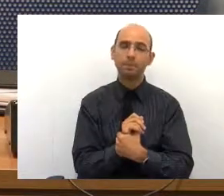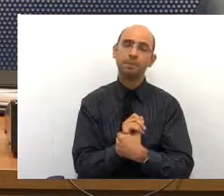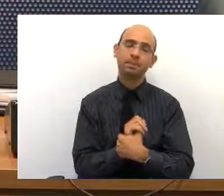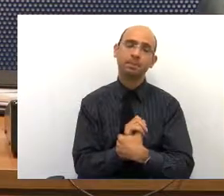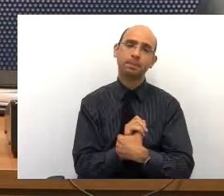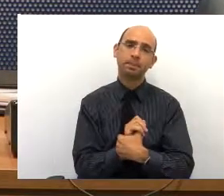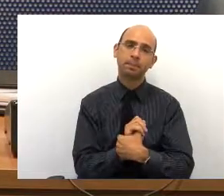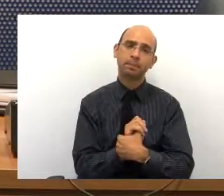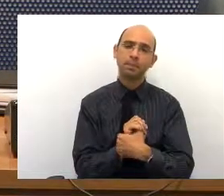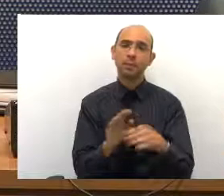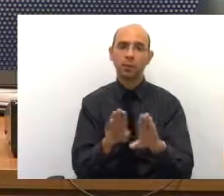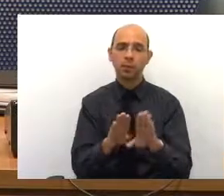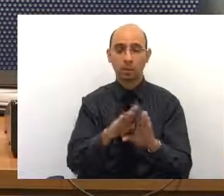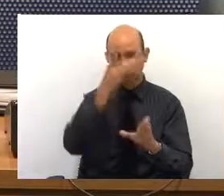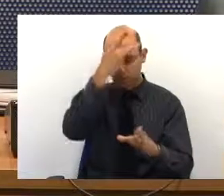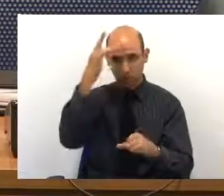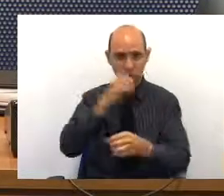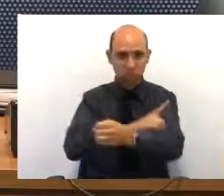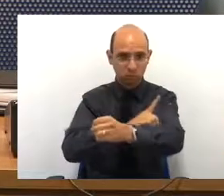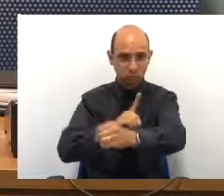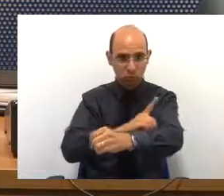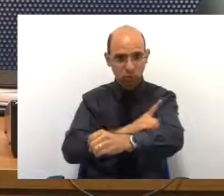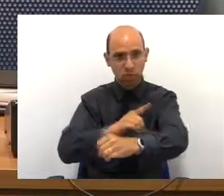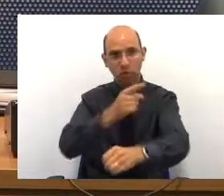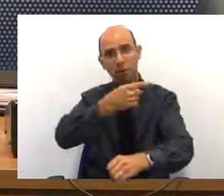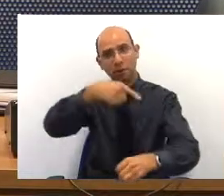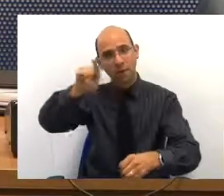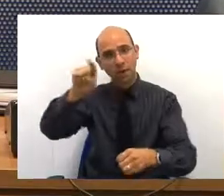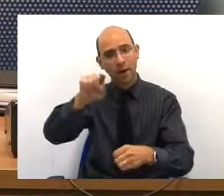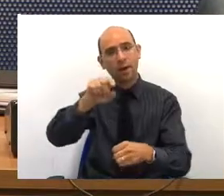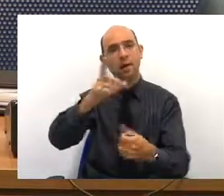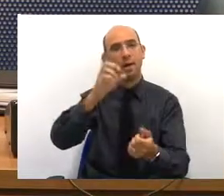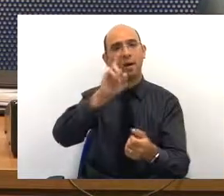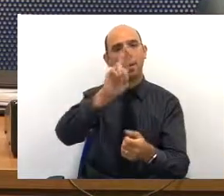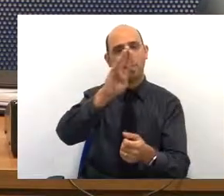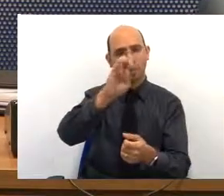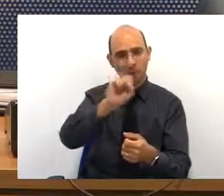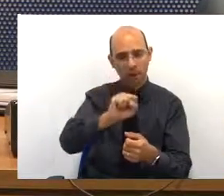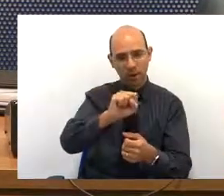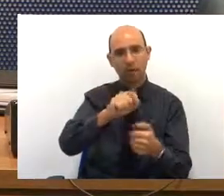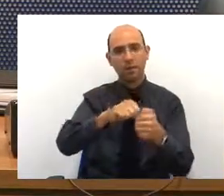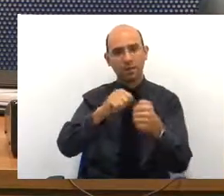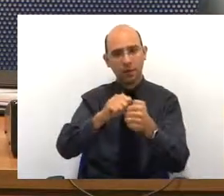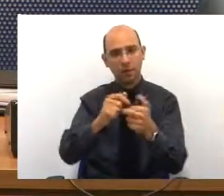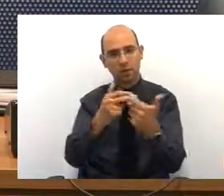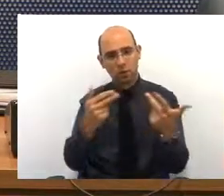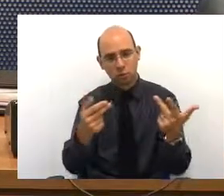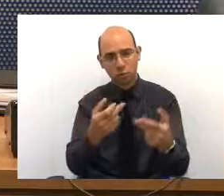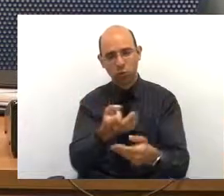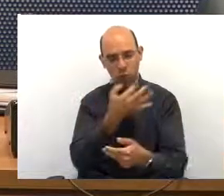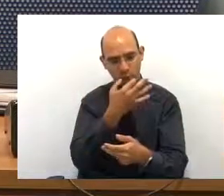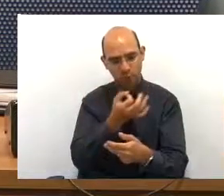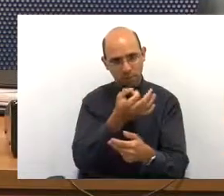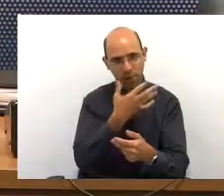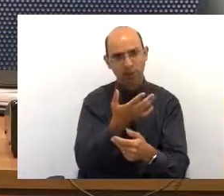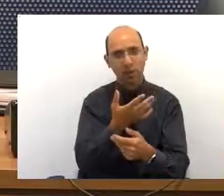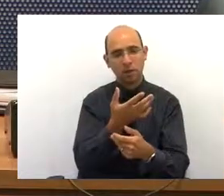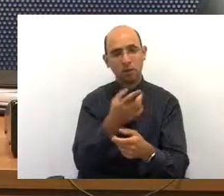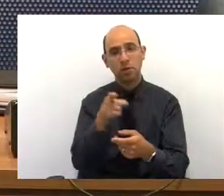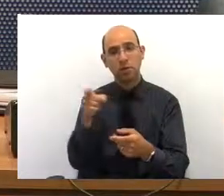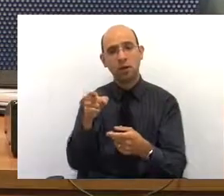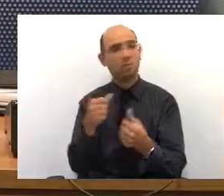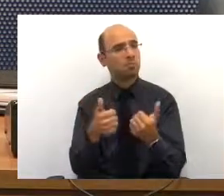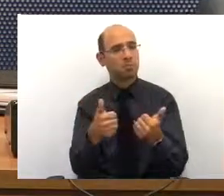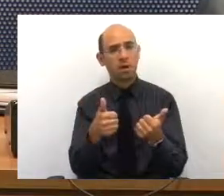o diabético vai na UBS e faz o acompanhamento, toma o seu remedinho, então ele não tem